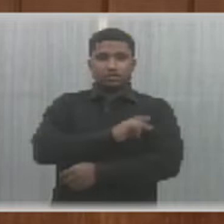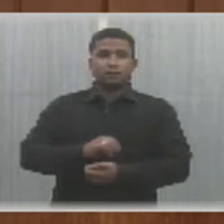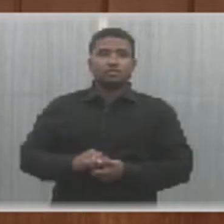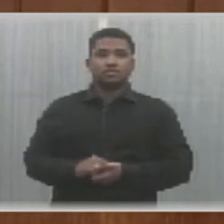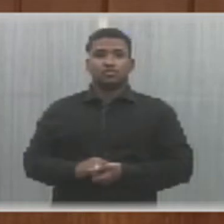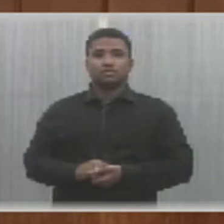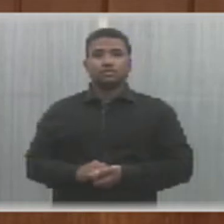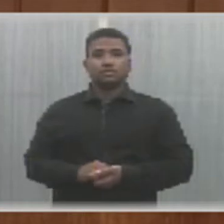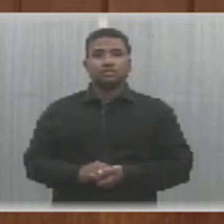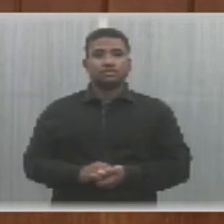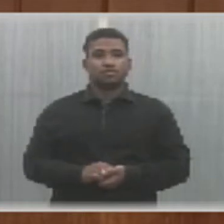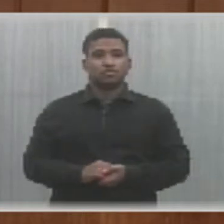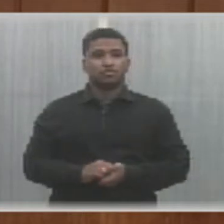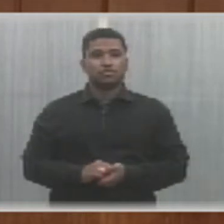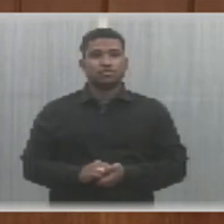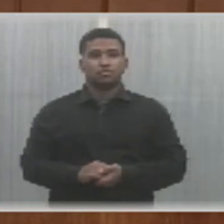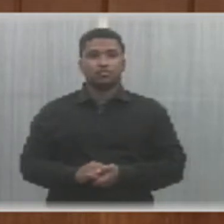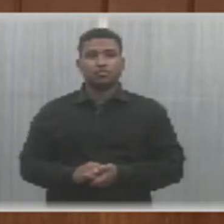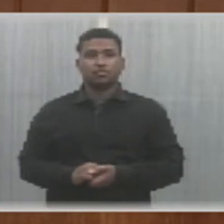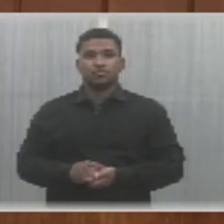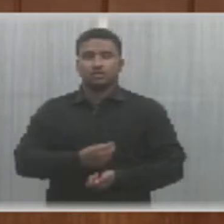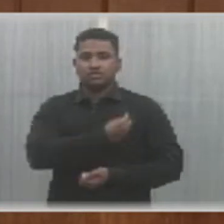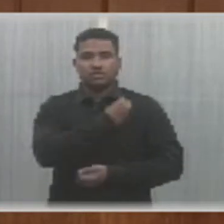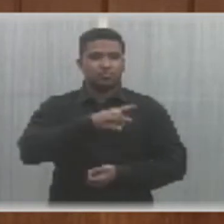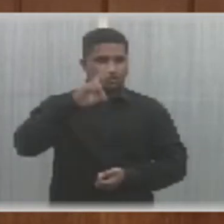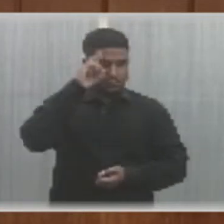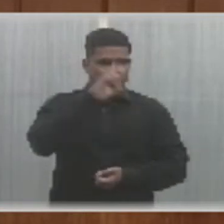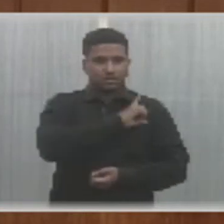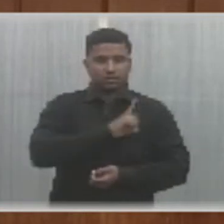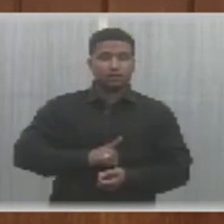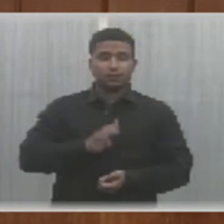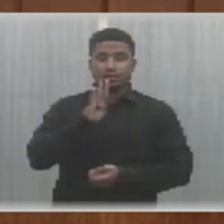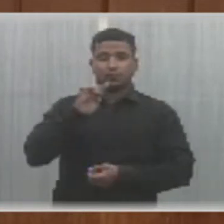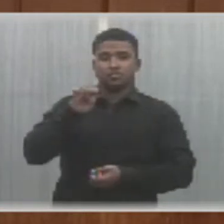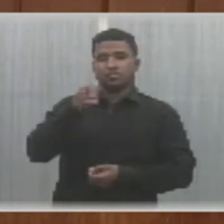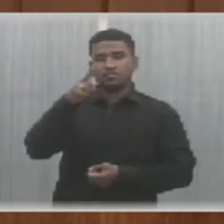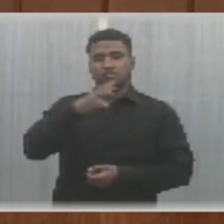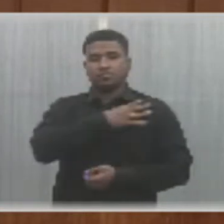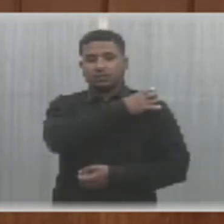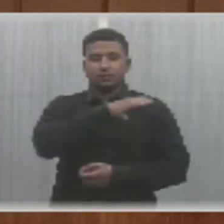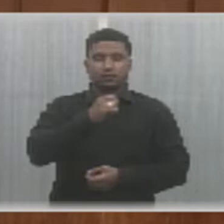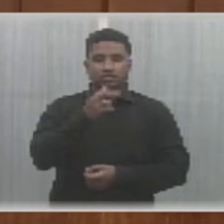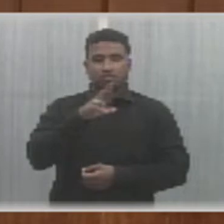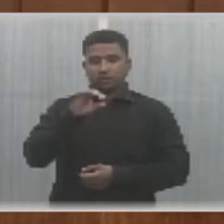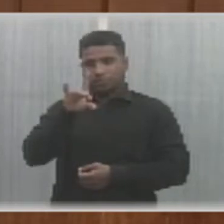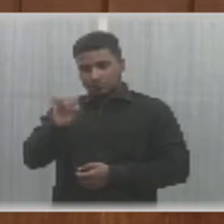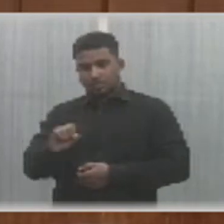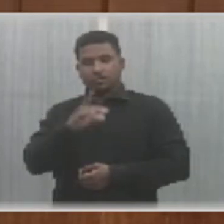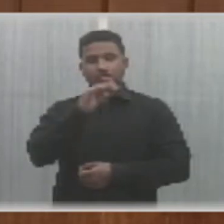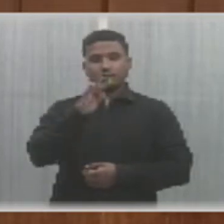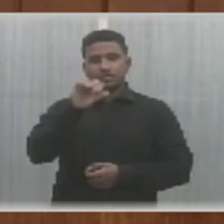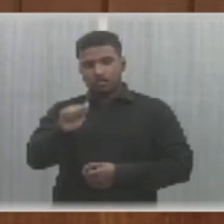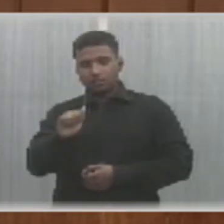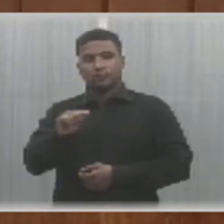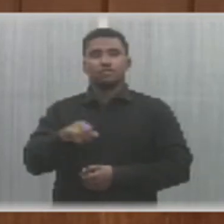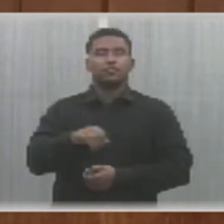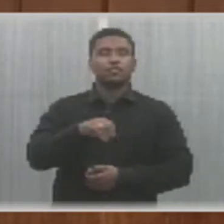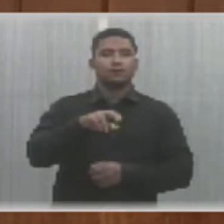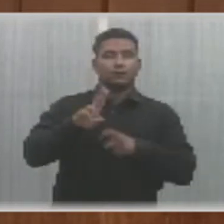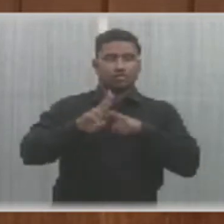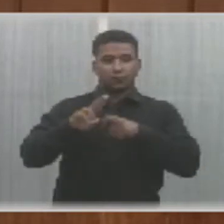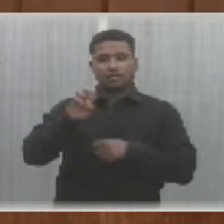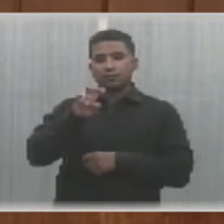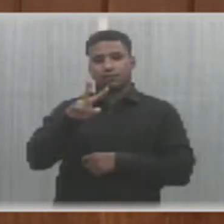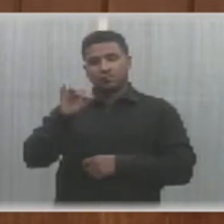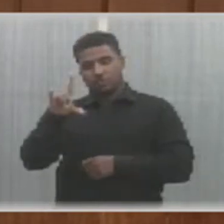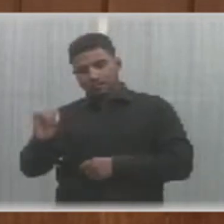Legislativa do Estado do Piauí, com a presença dos senhores deputados Bessar, Coronel Carlos Augusto, doutor Francisco Costa, doutor Hélio,